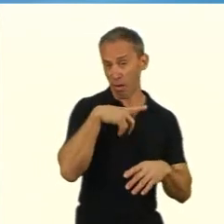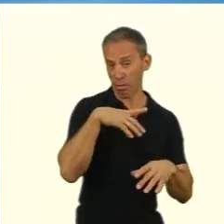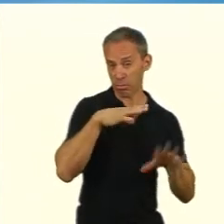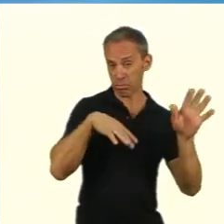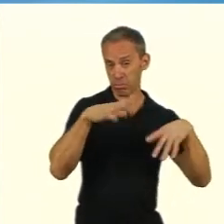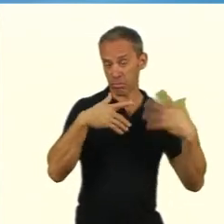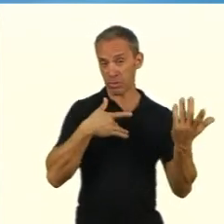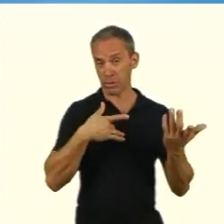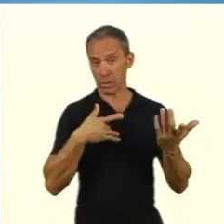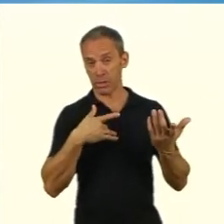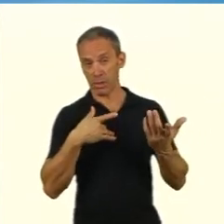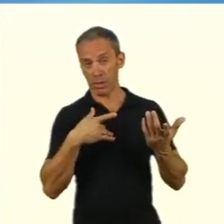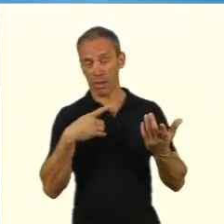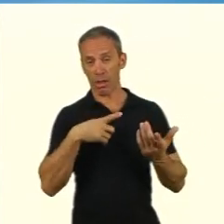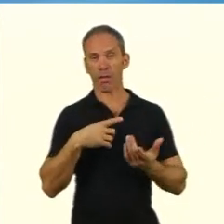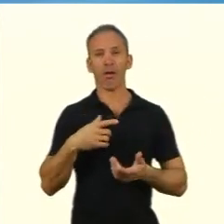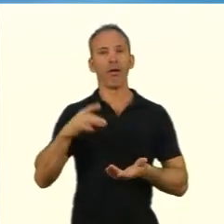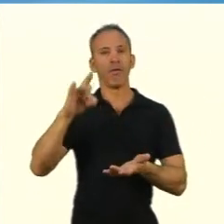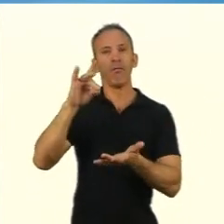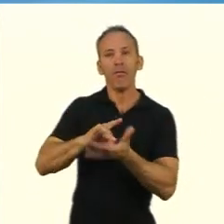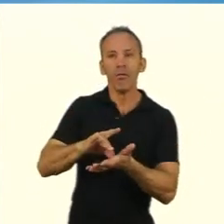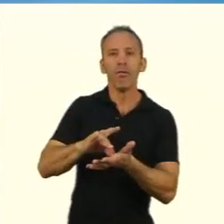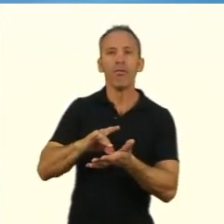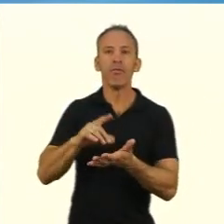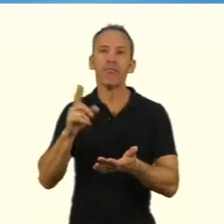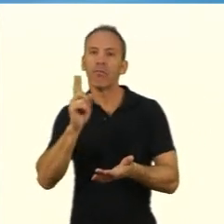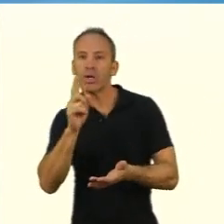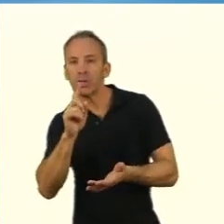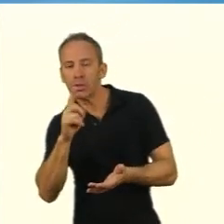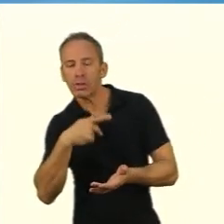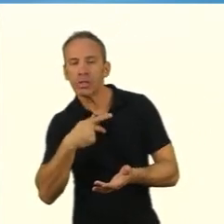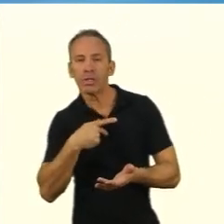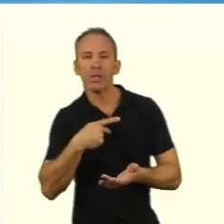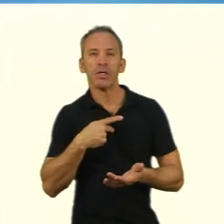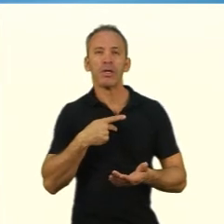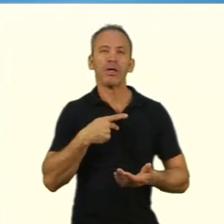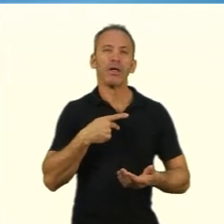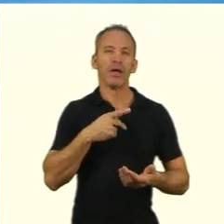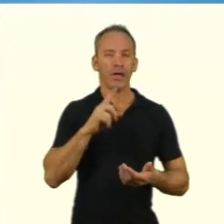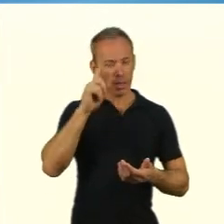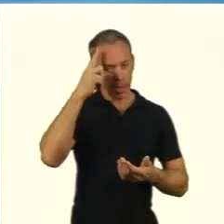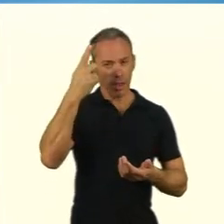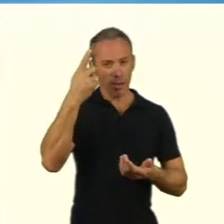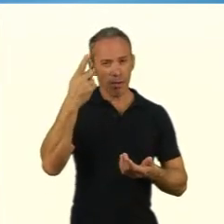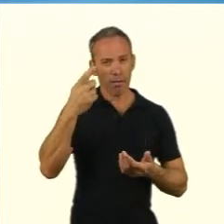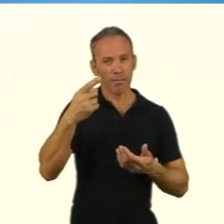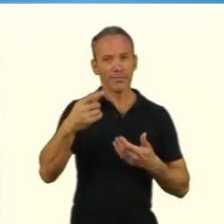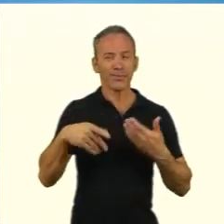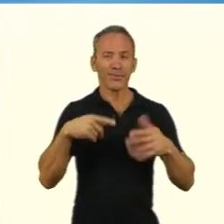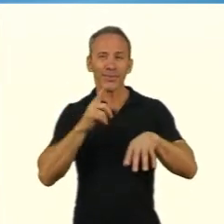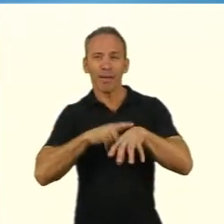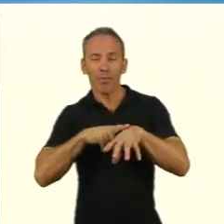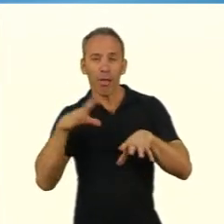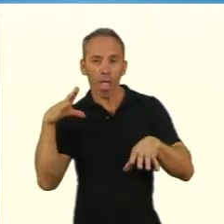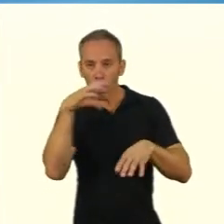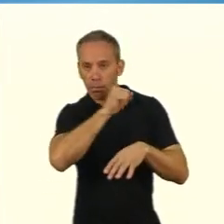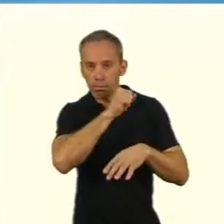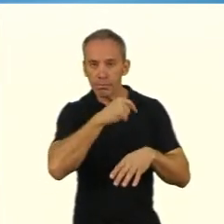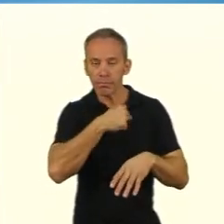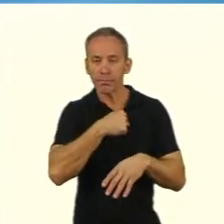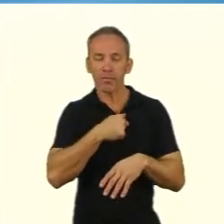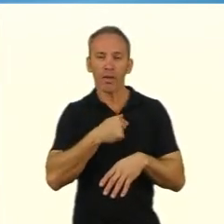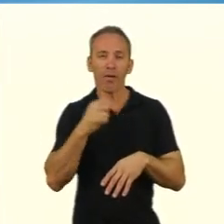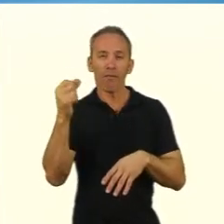abordagem mais quantitativa, mais positivo, experimental, mais explicativa da realidade.